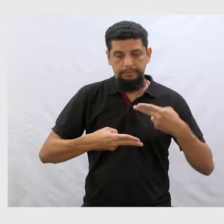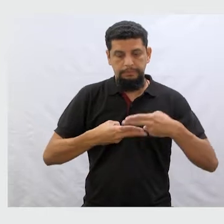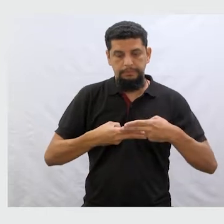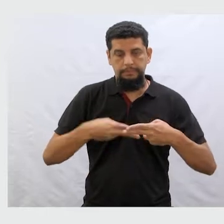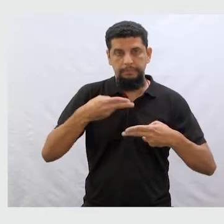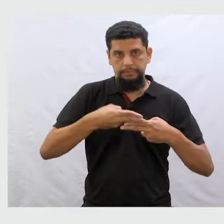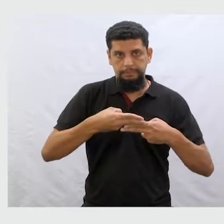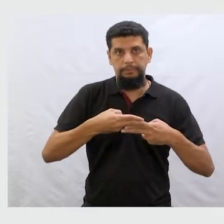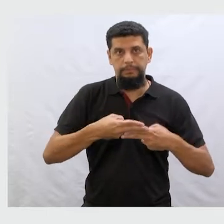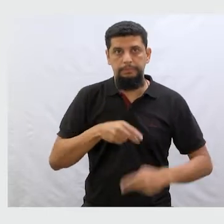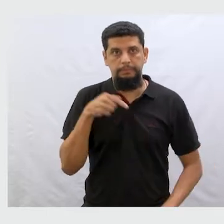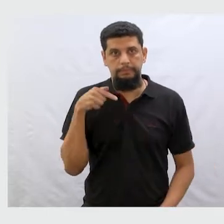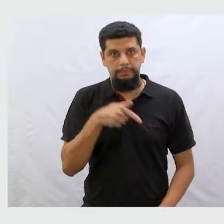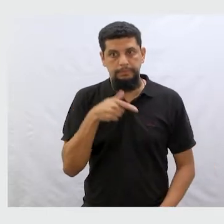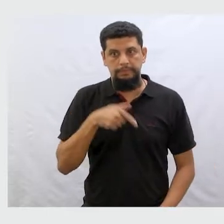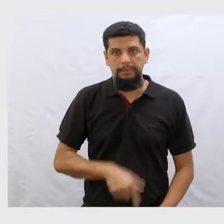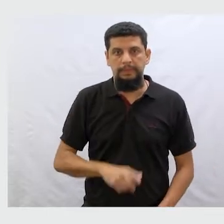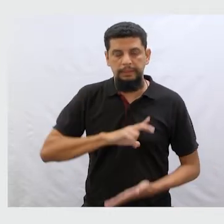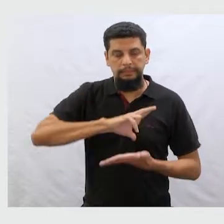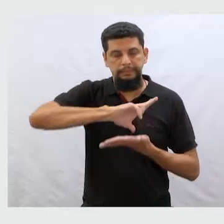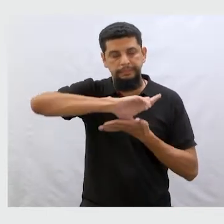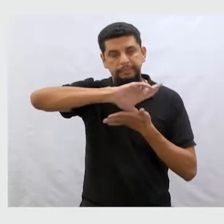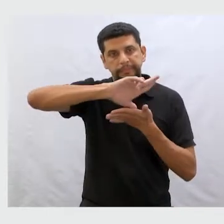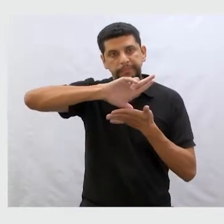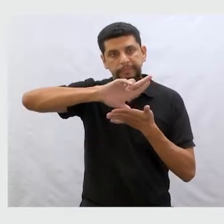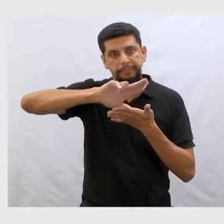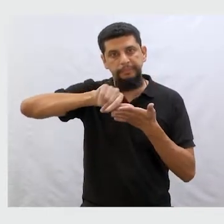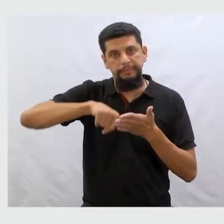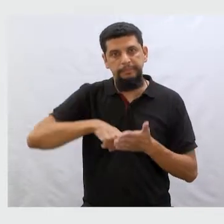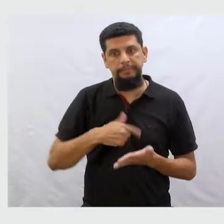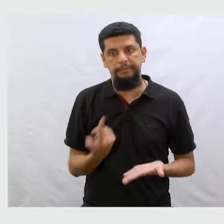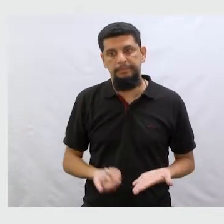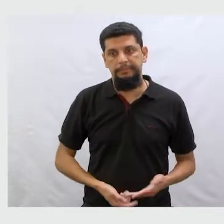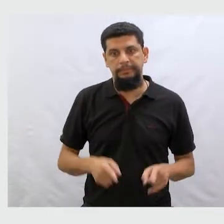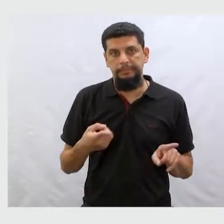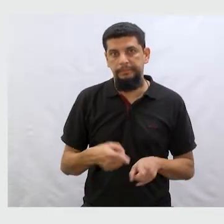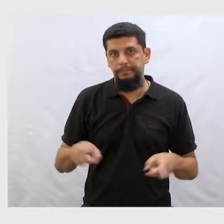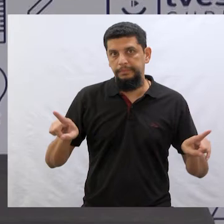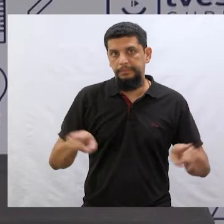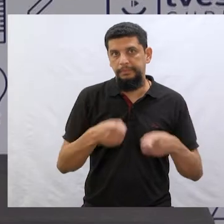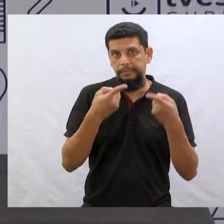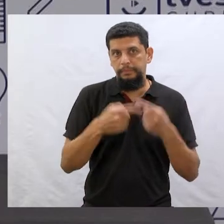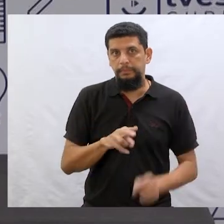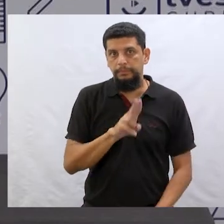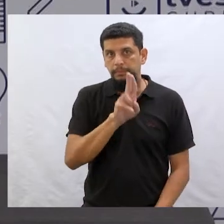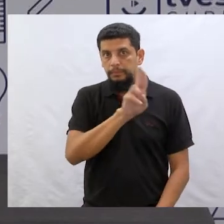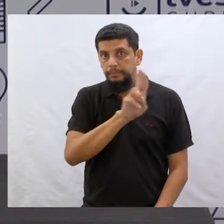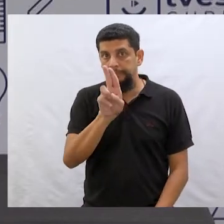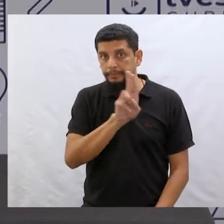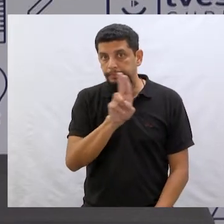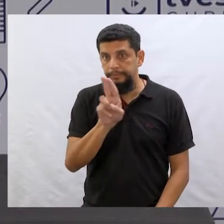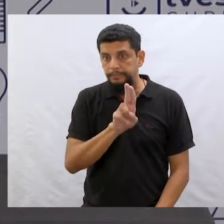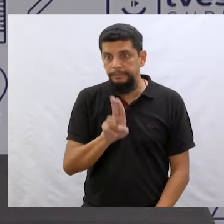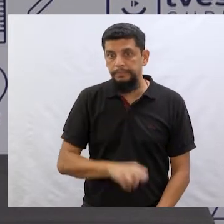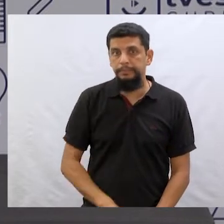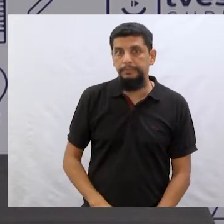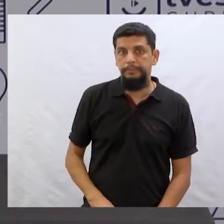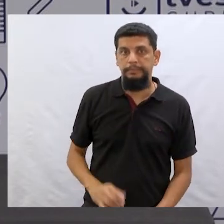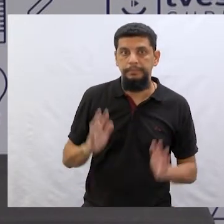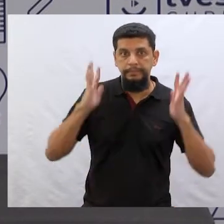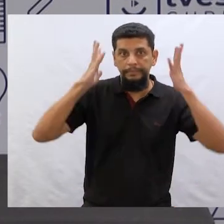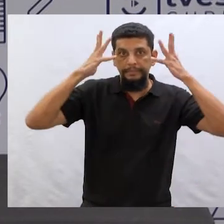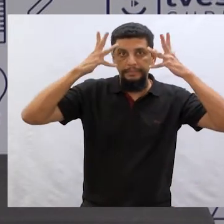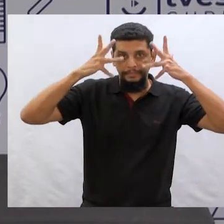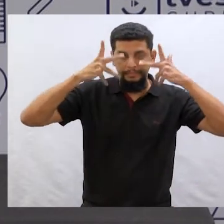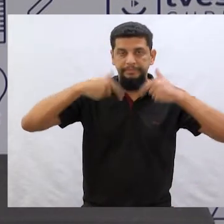A Arca de Noé traz vários livros, várias músicas com nomes de bichos,